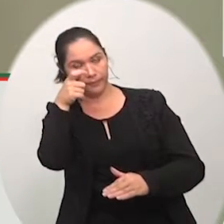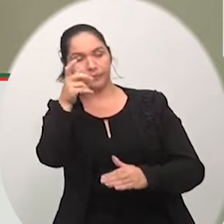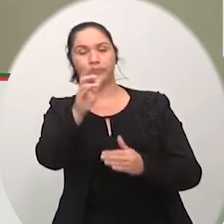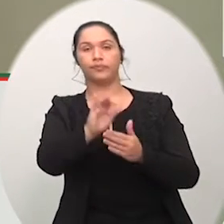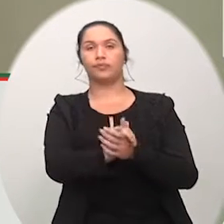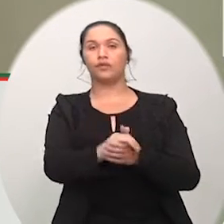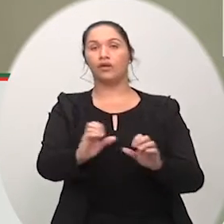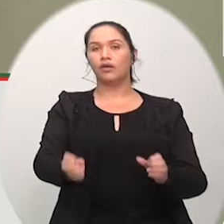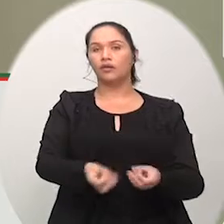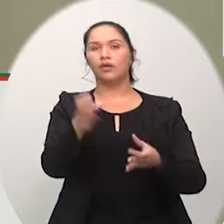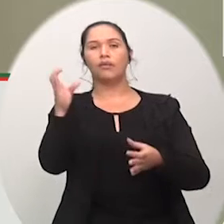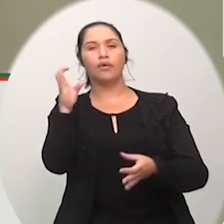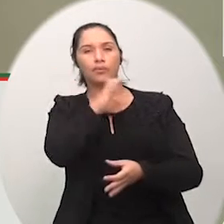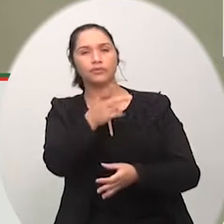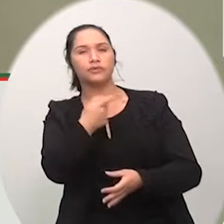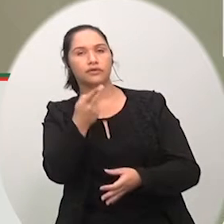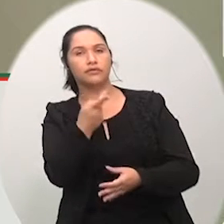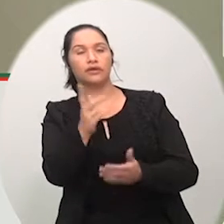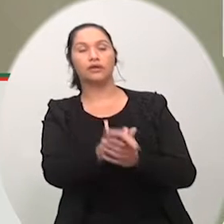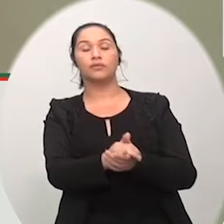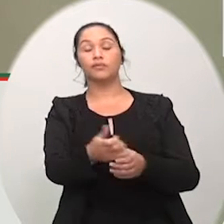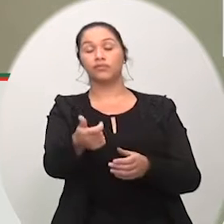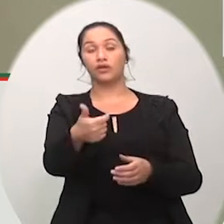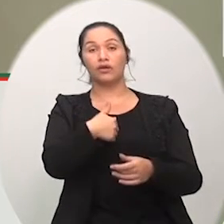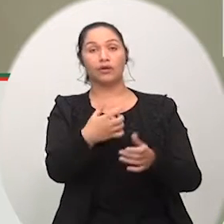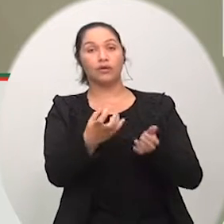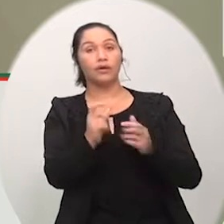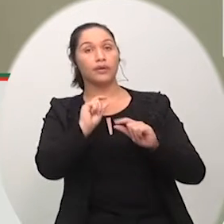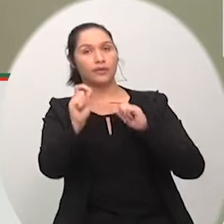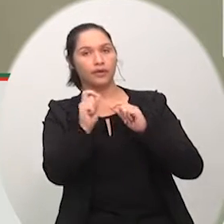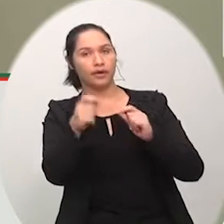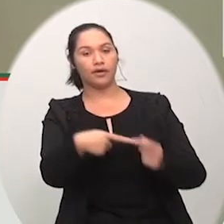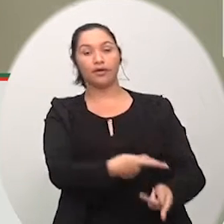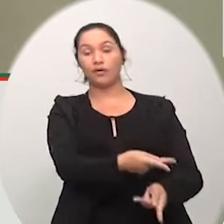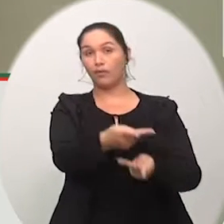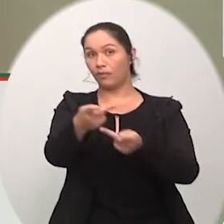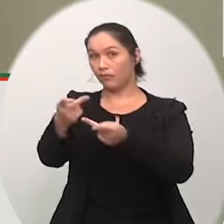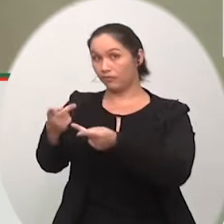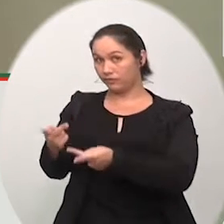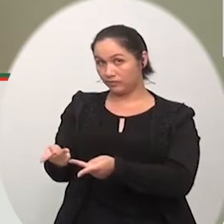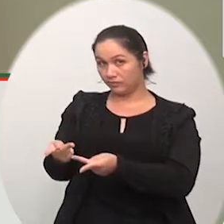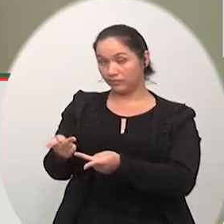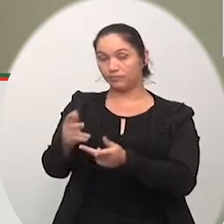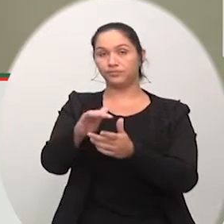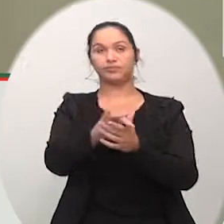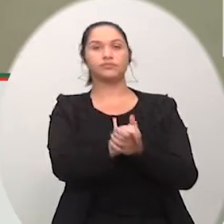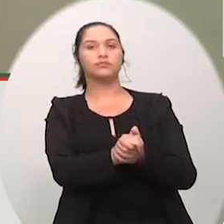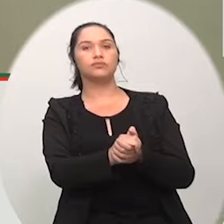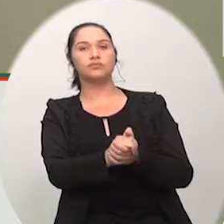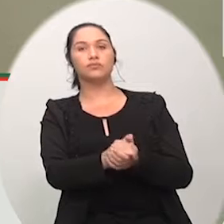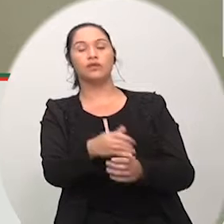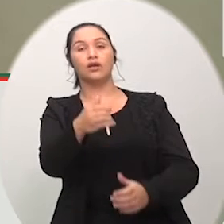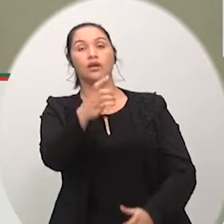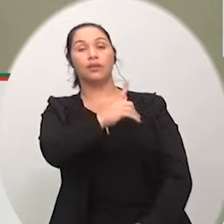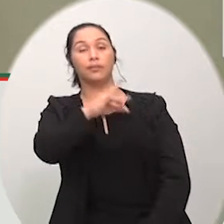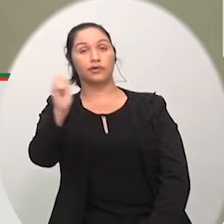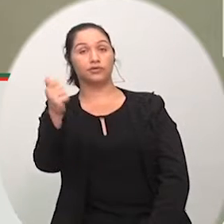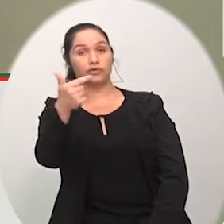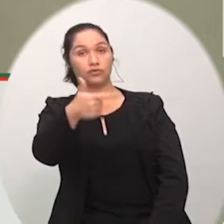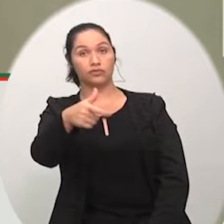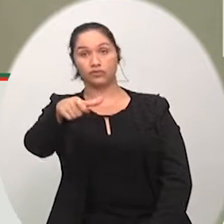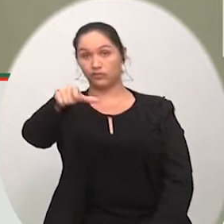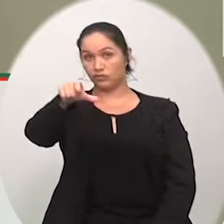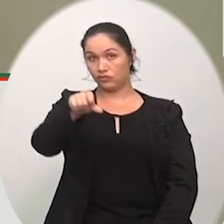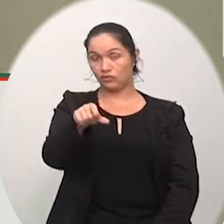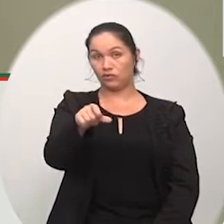tornar público um convite para o próximo dia 29 de outubro, seu presidente, nós vamos fazer aqui